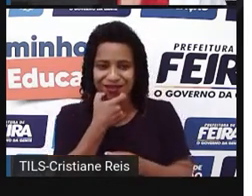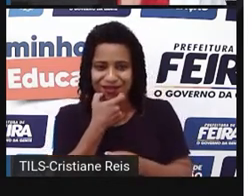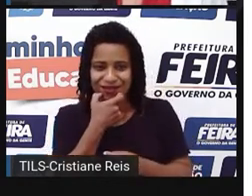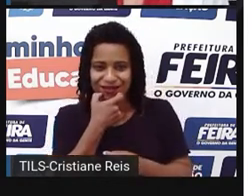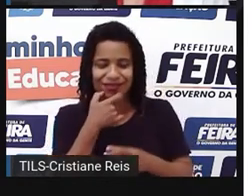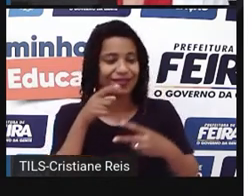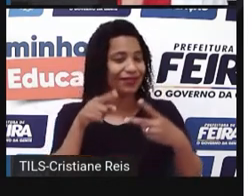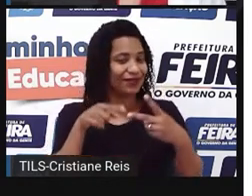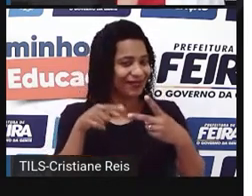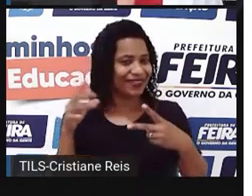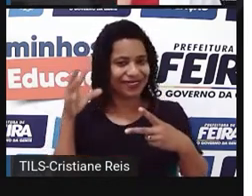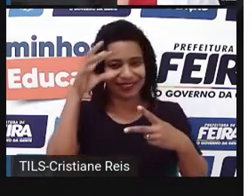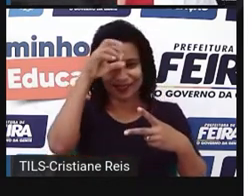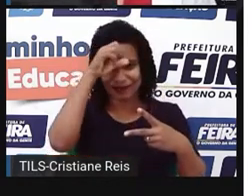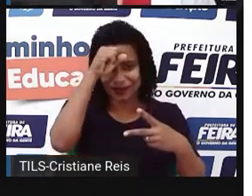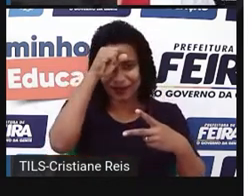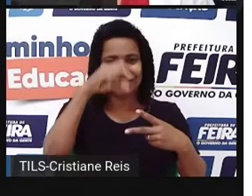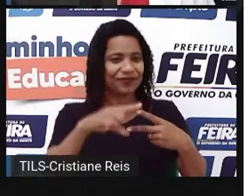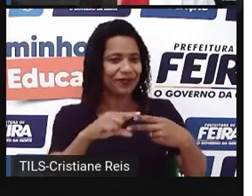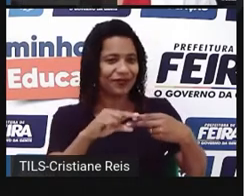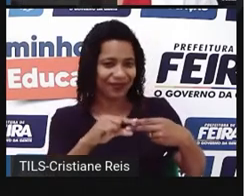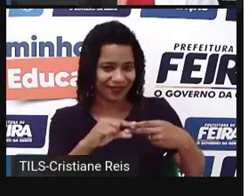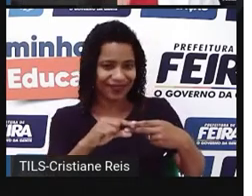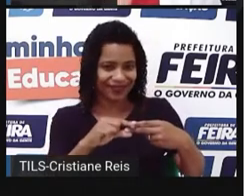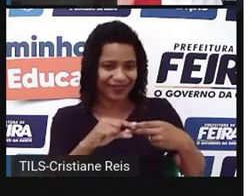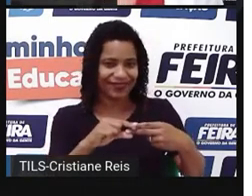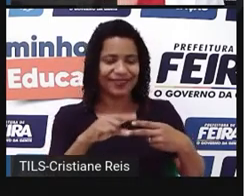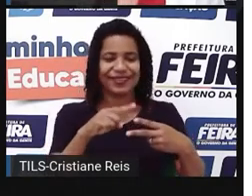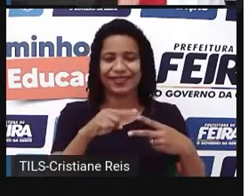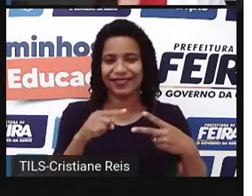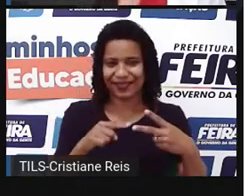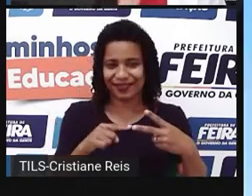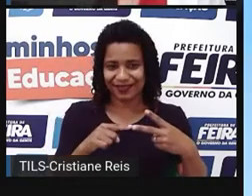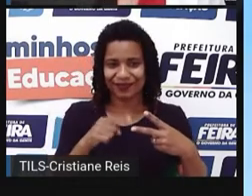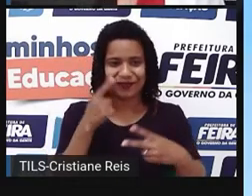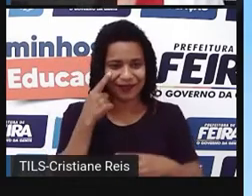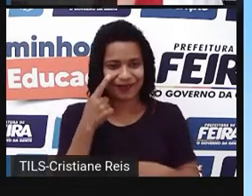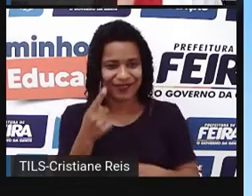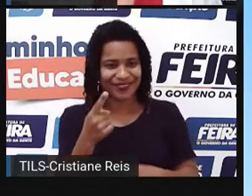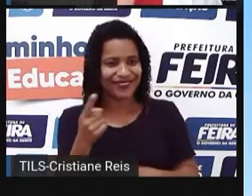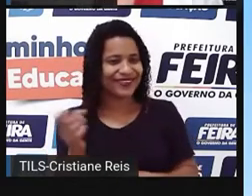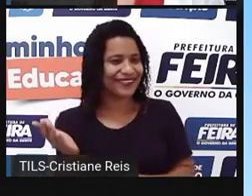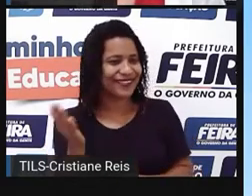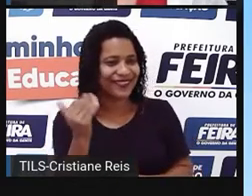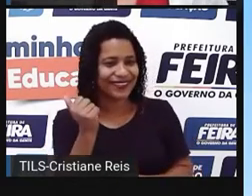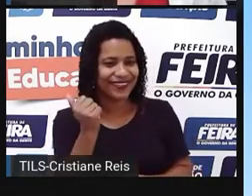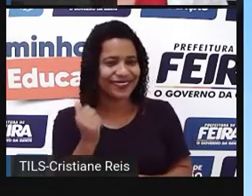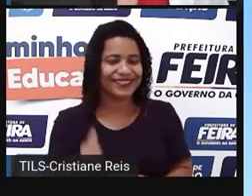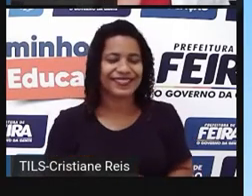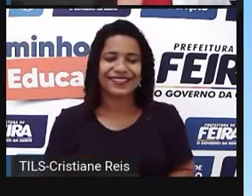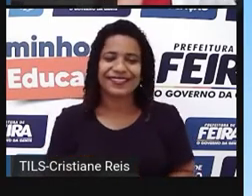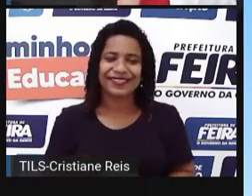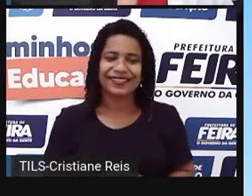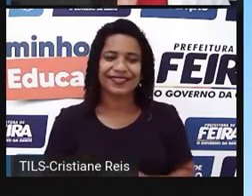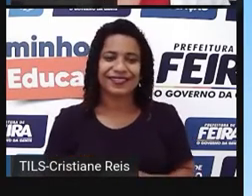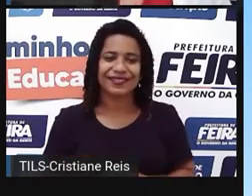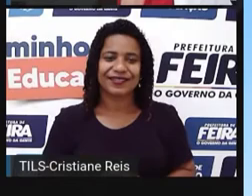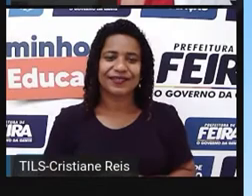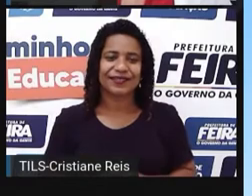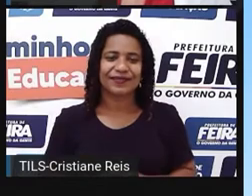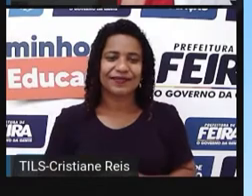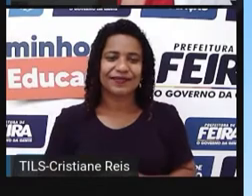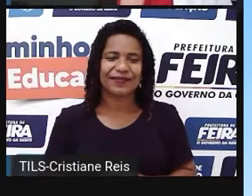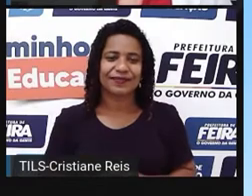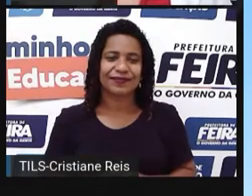Então, vamos lá. Vamos construir conhecimento a partir desses dois questionamentos. Let's go! Então, agora vou